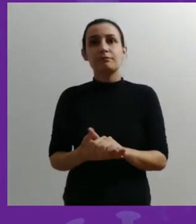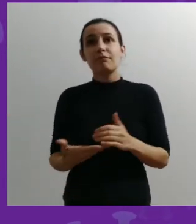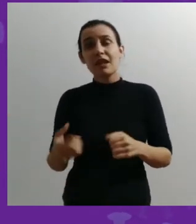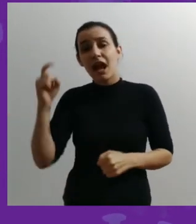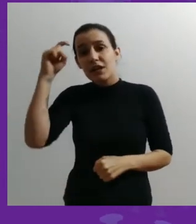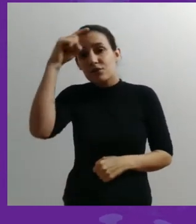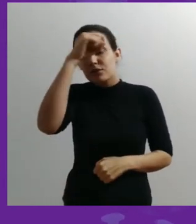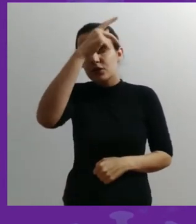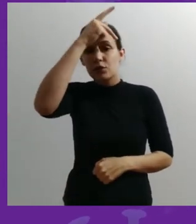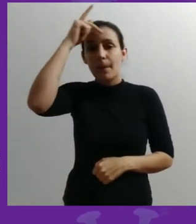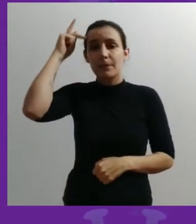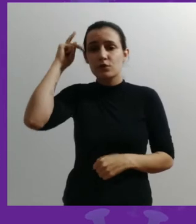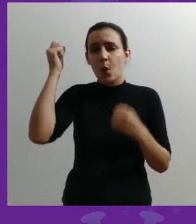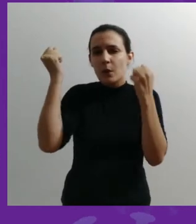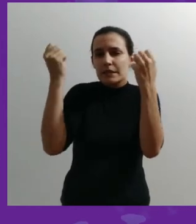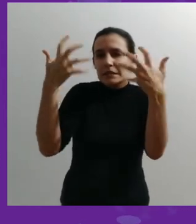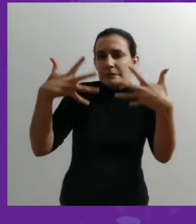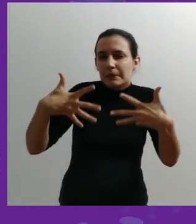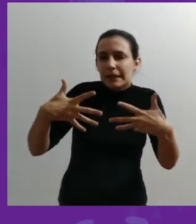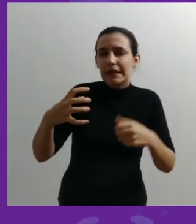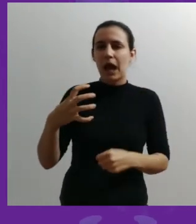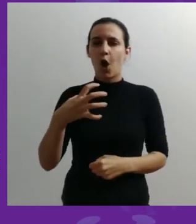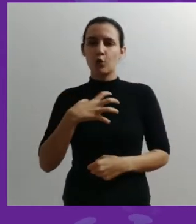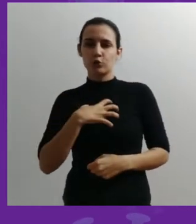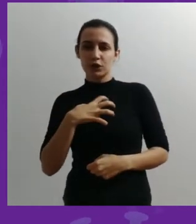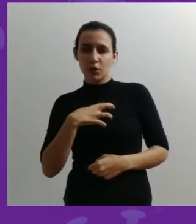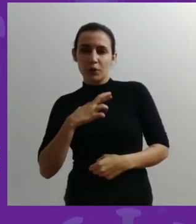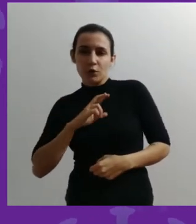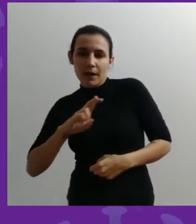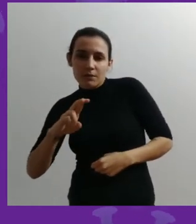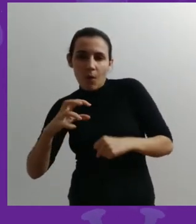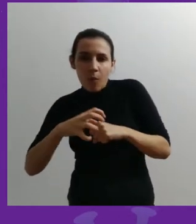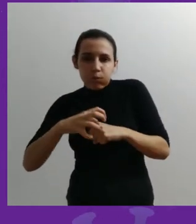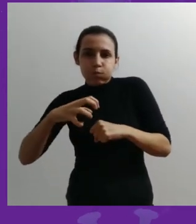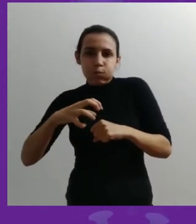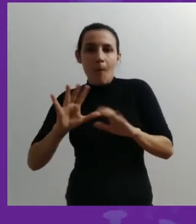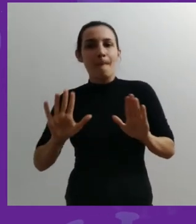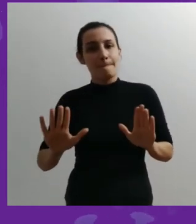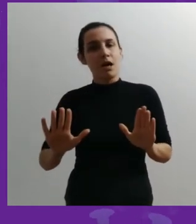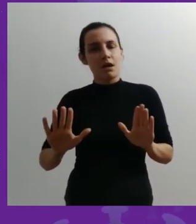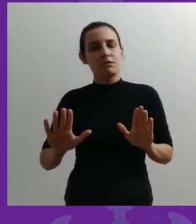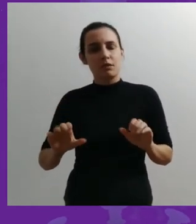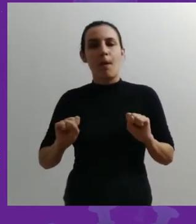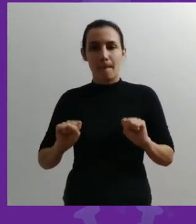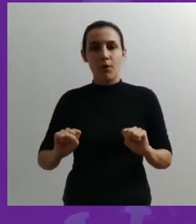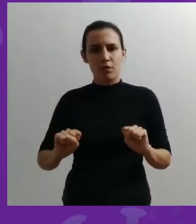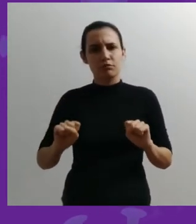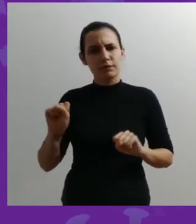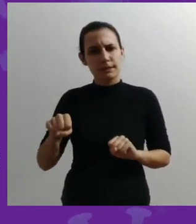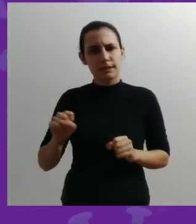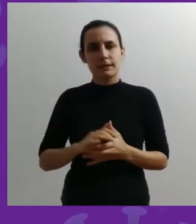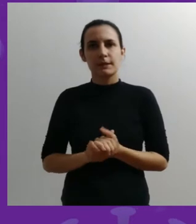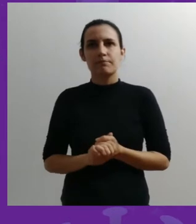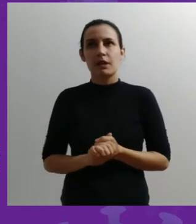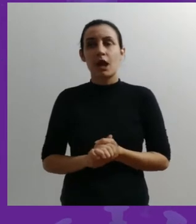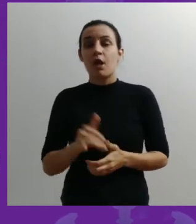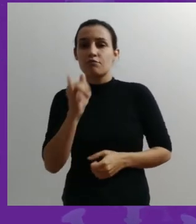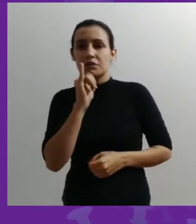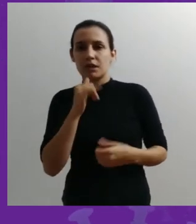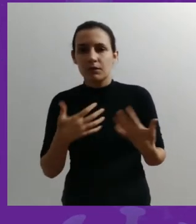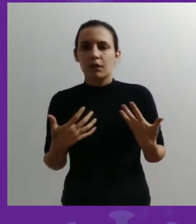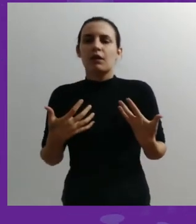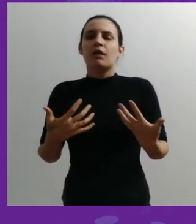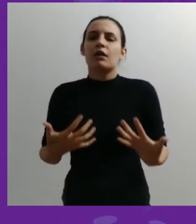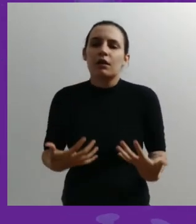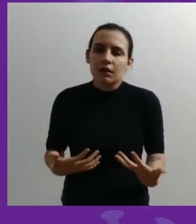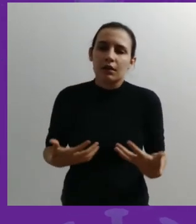É difícil a pessoa explicar um sintoma de uma resposta inflamatória, mas isso pode acontecer. Por exemplo, o cansaço,